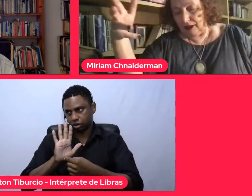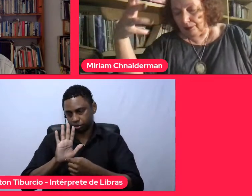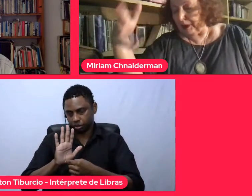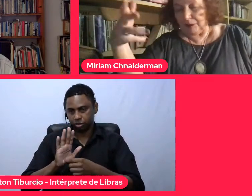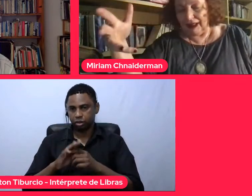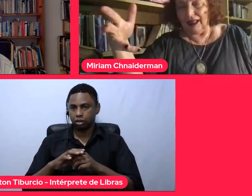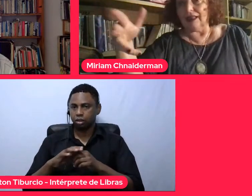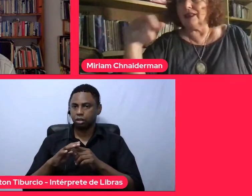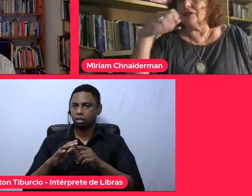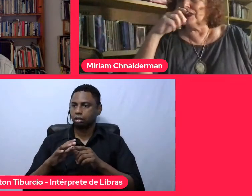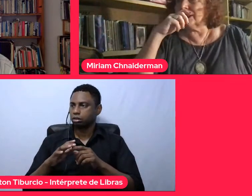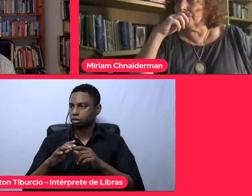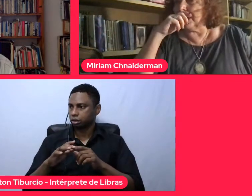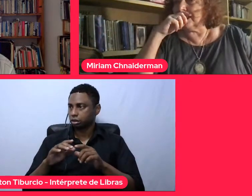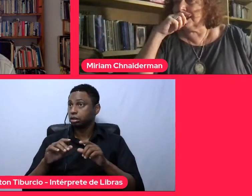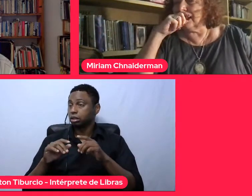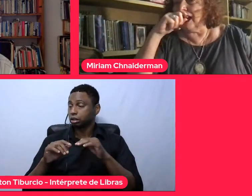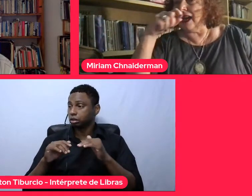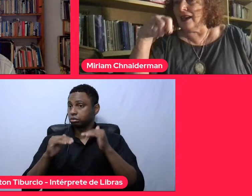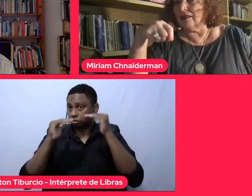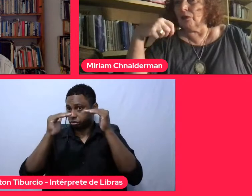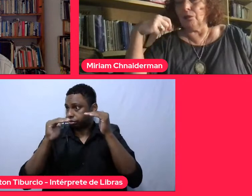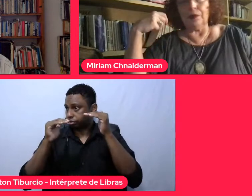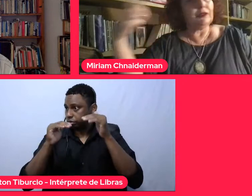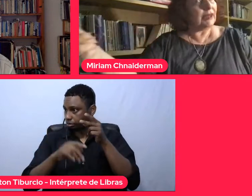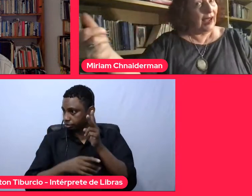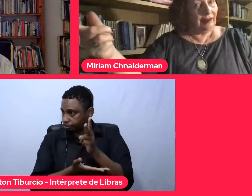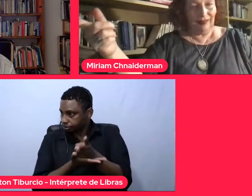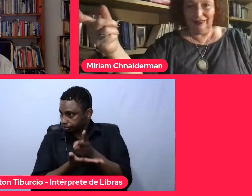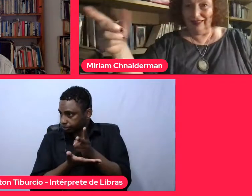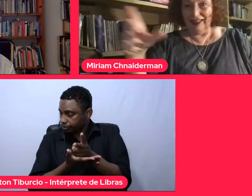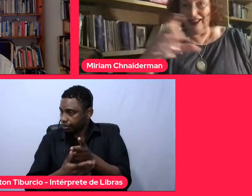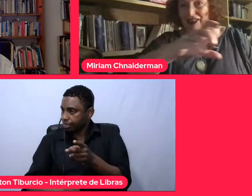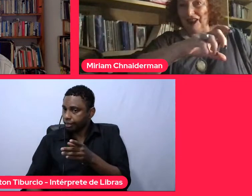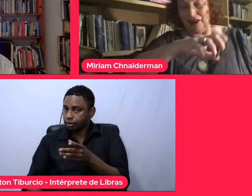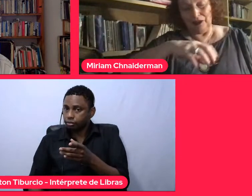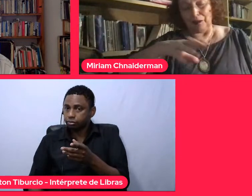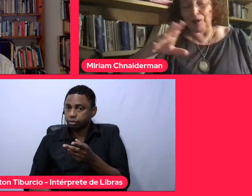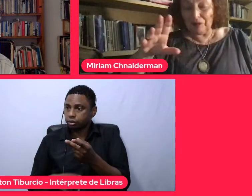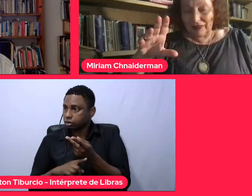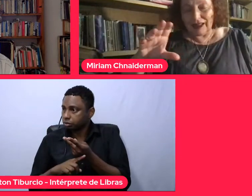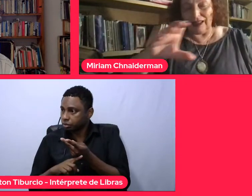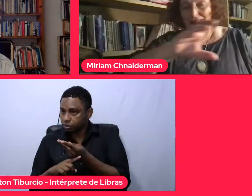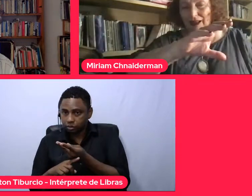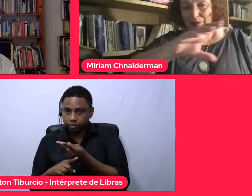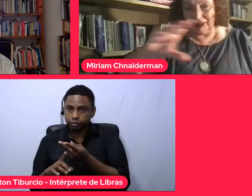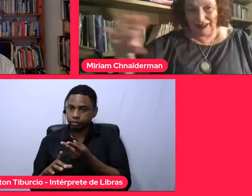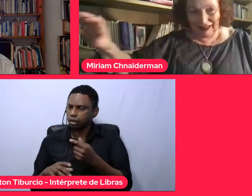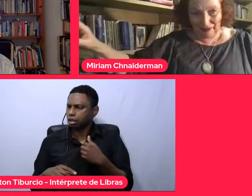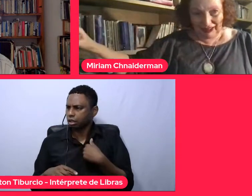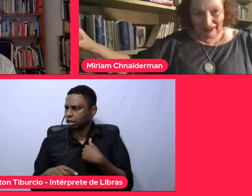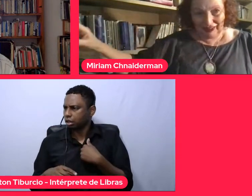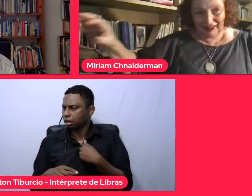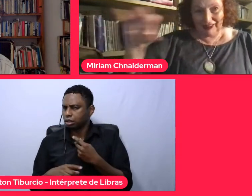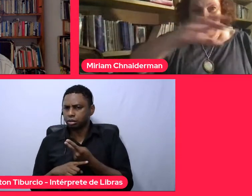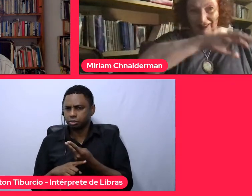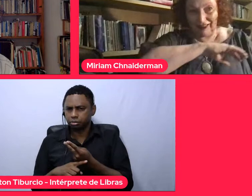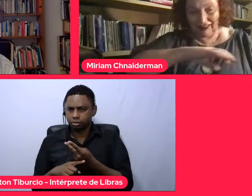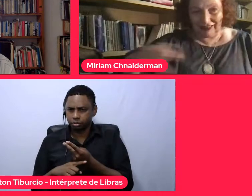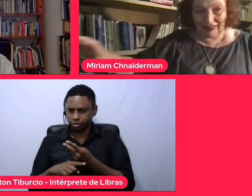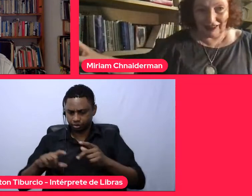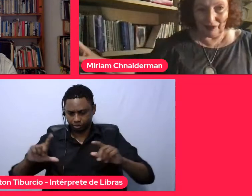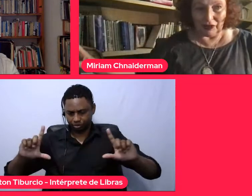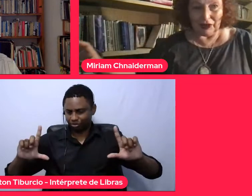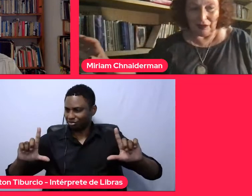a amostra permanente, você passa a buscar, eu sempre busquei, chapas de caminhão, aqueles